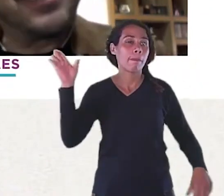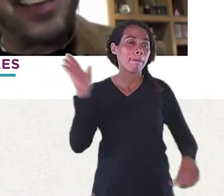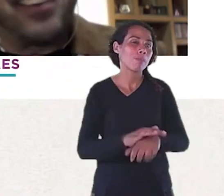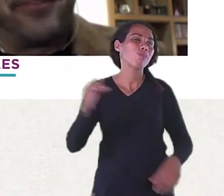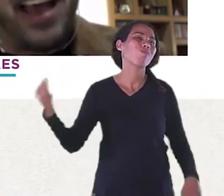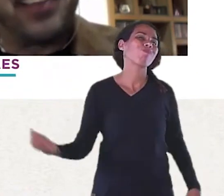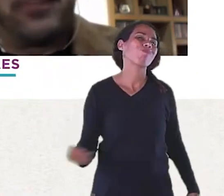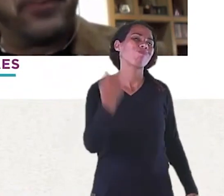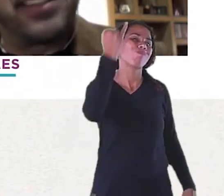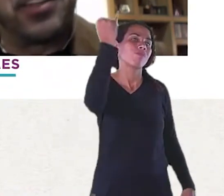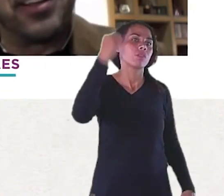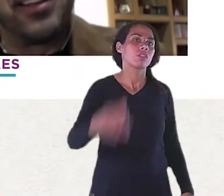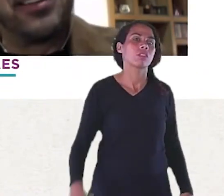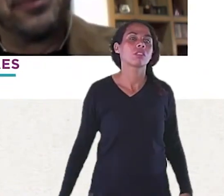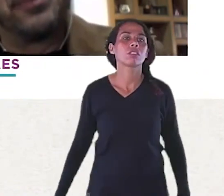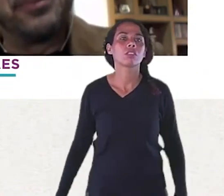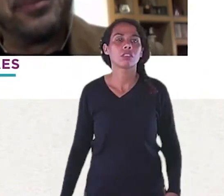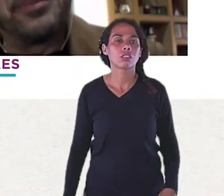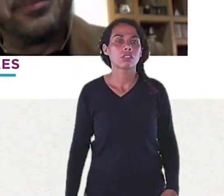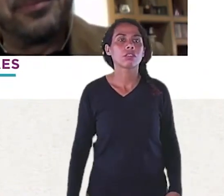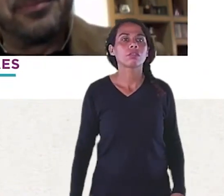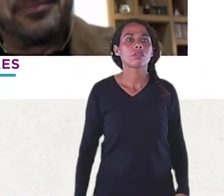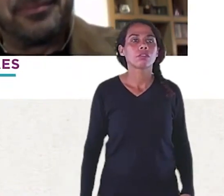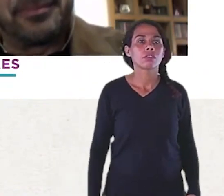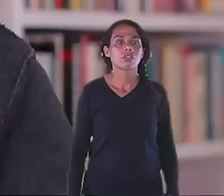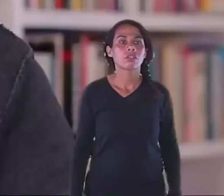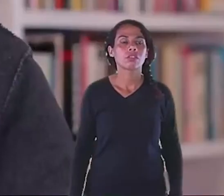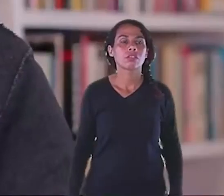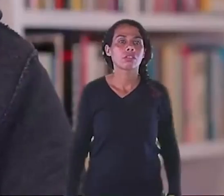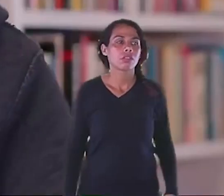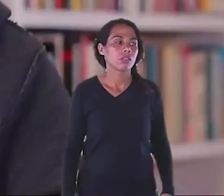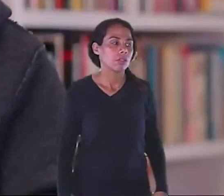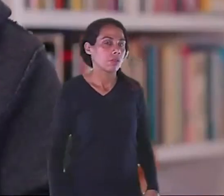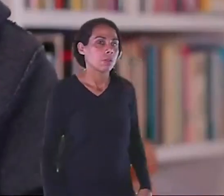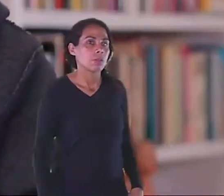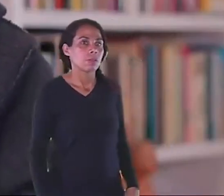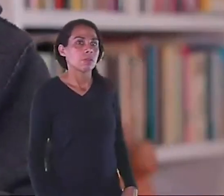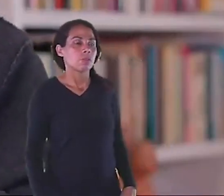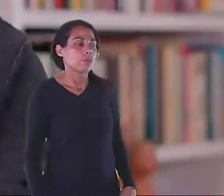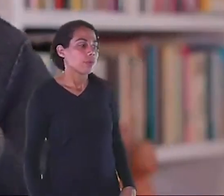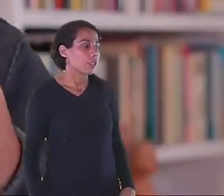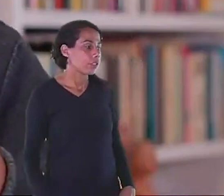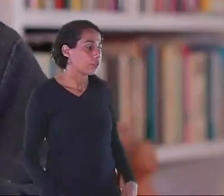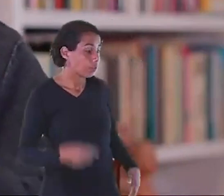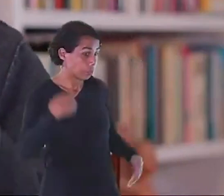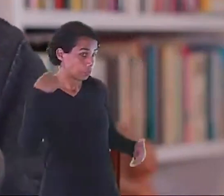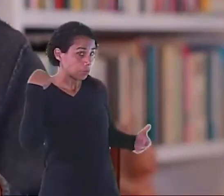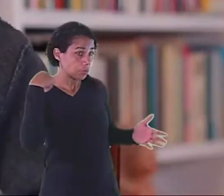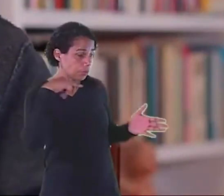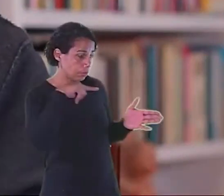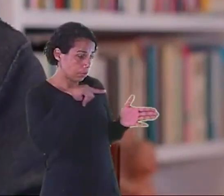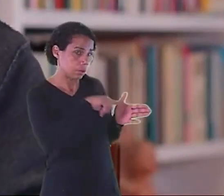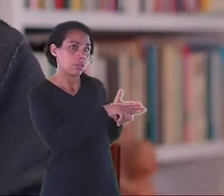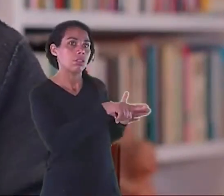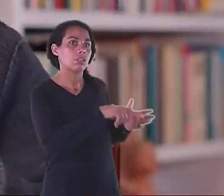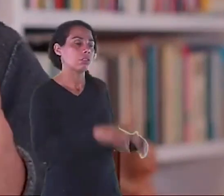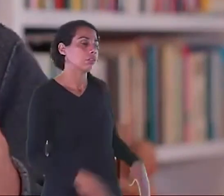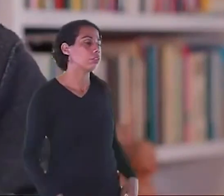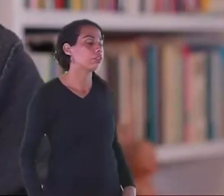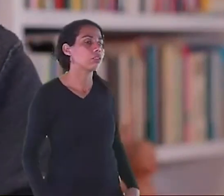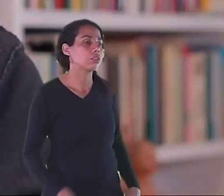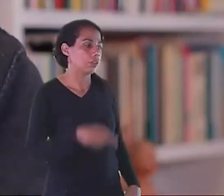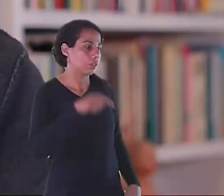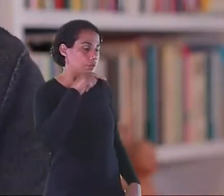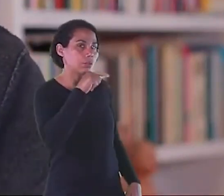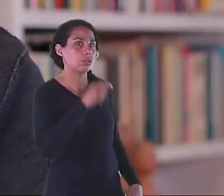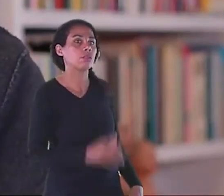A Itália vive estética Do ponto de vista Acadêmico Você decidiu Estudar E se formar E